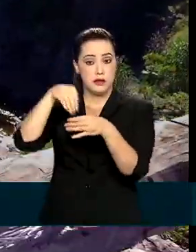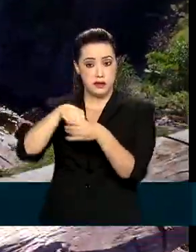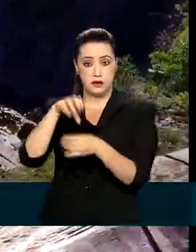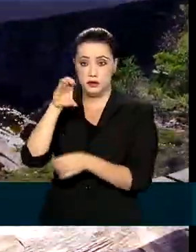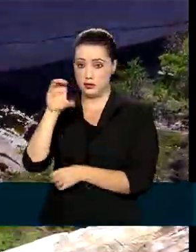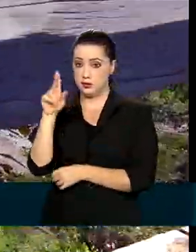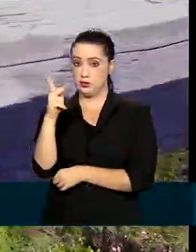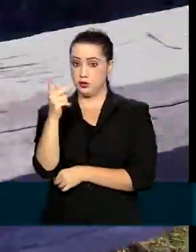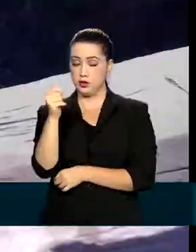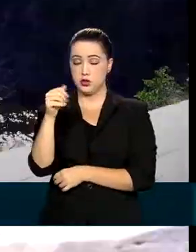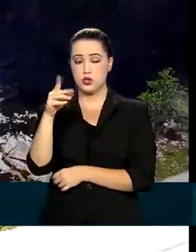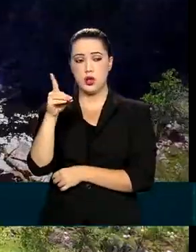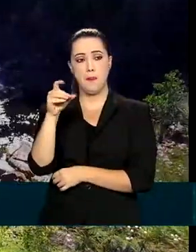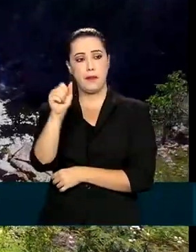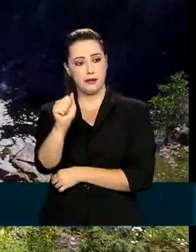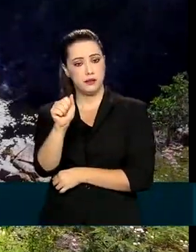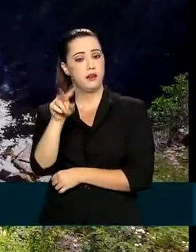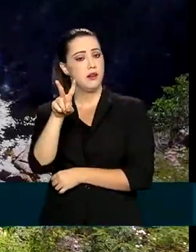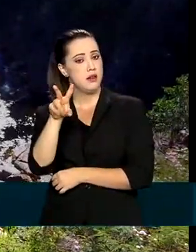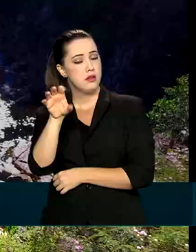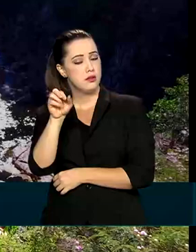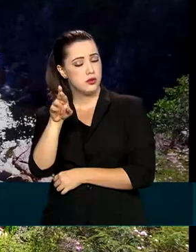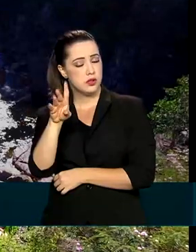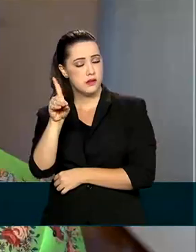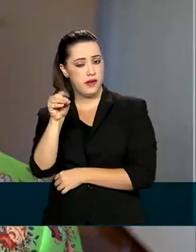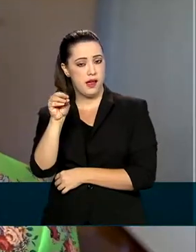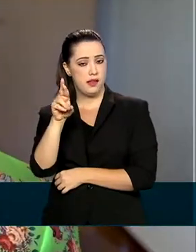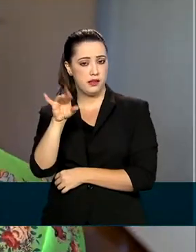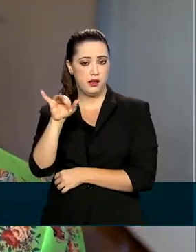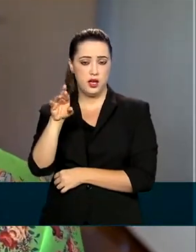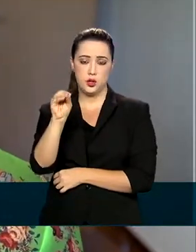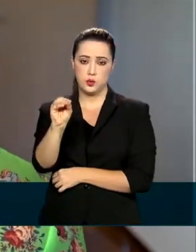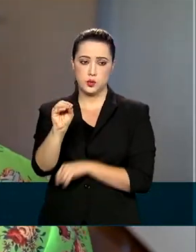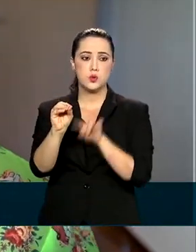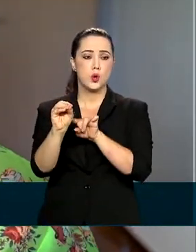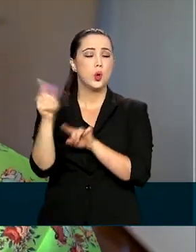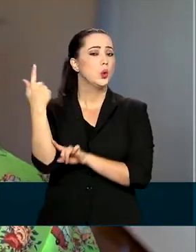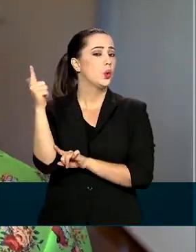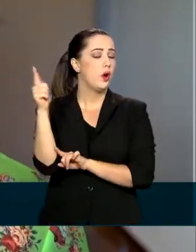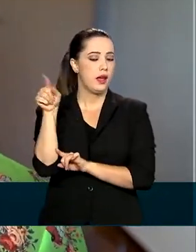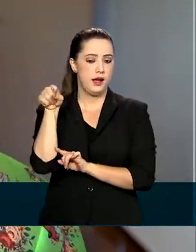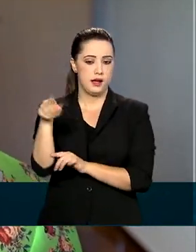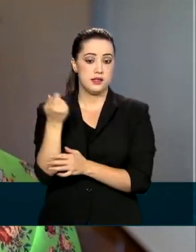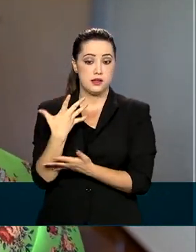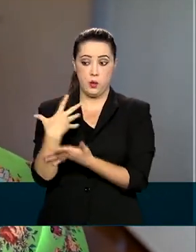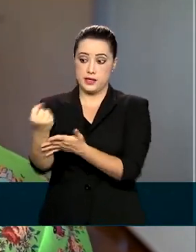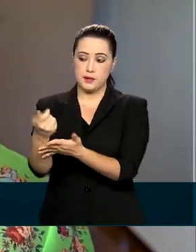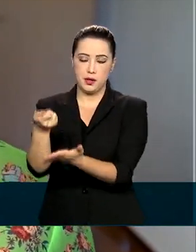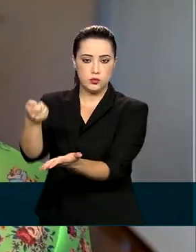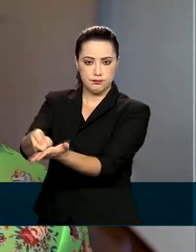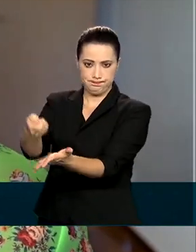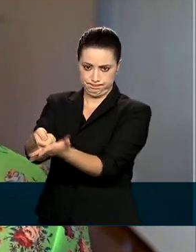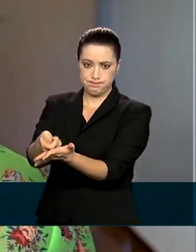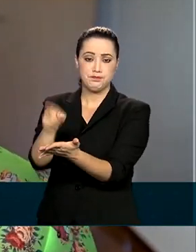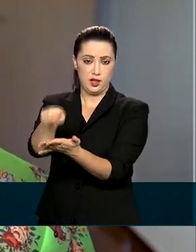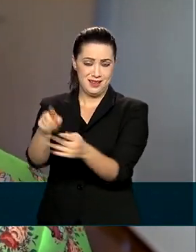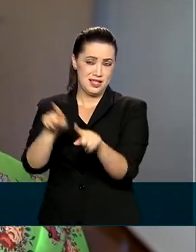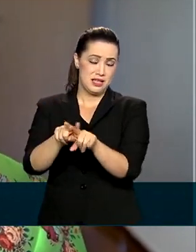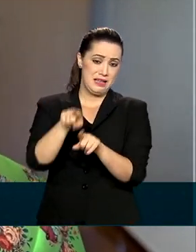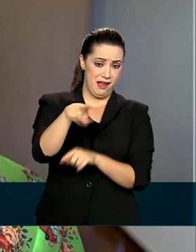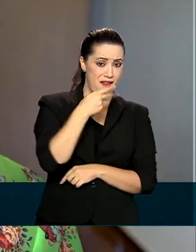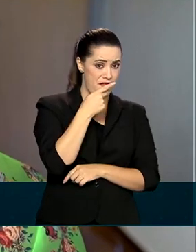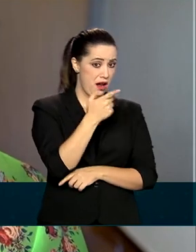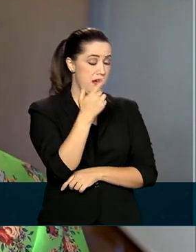Veadeiros, em Goiás, estão sendo indenizadas. Esta proprietária afirma que a espera chegou há 20 anos, que